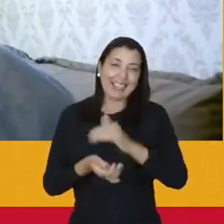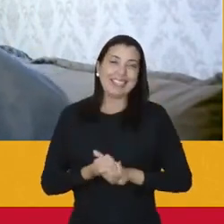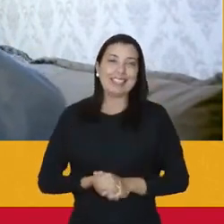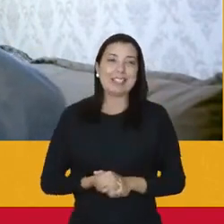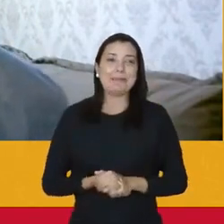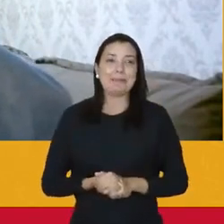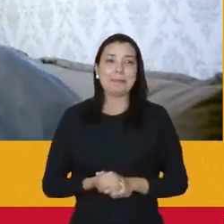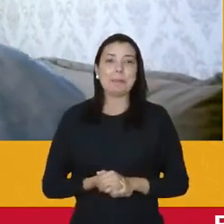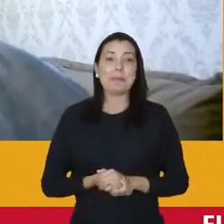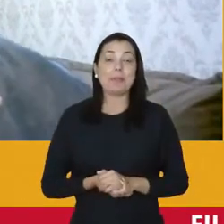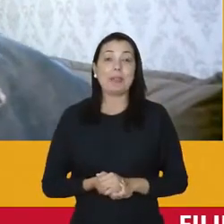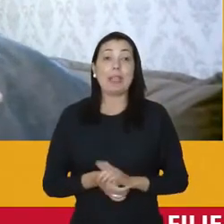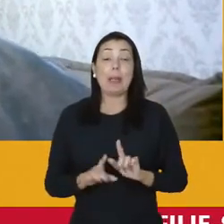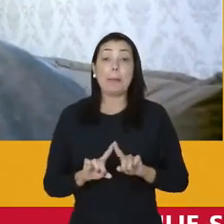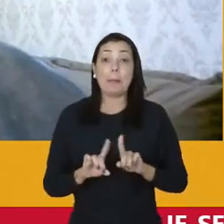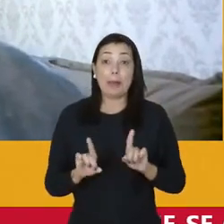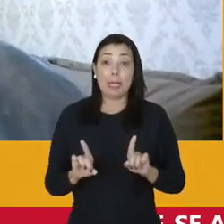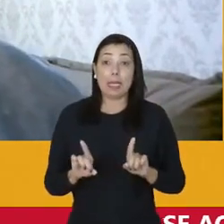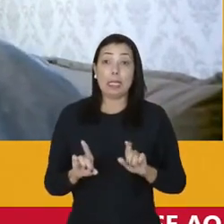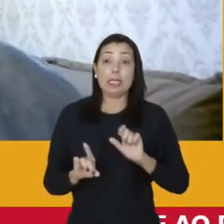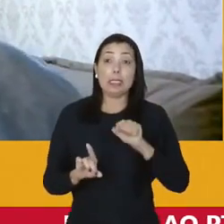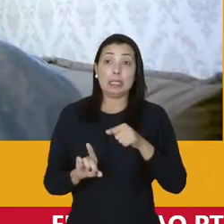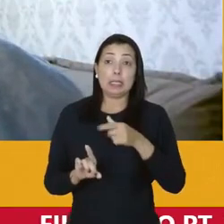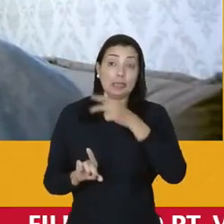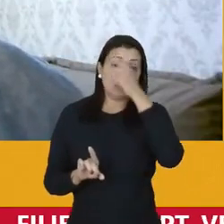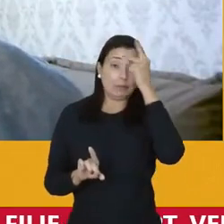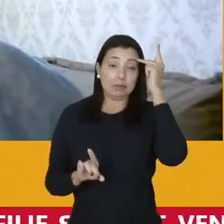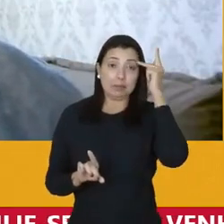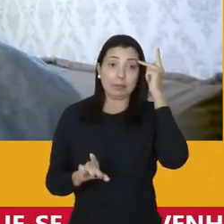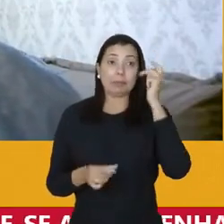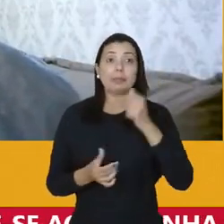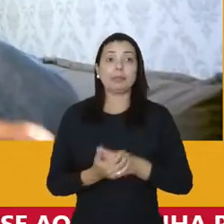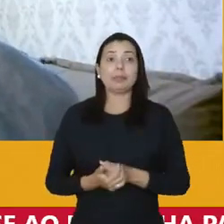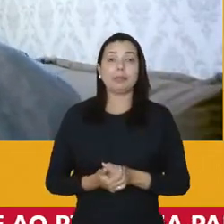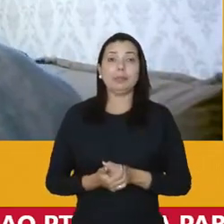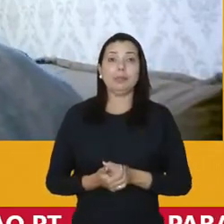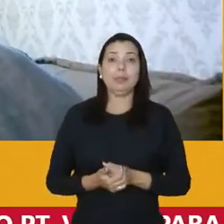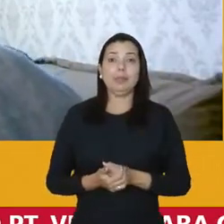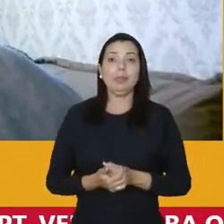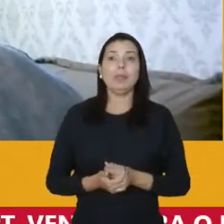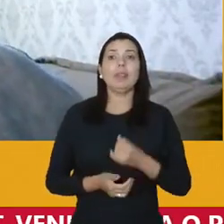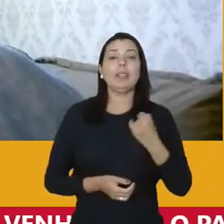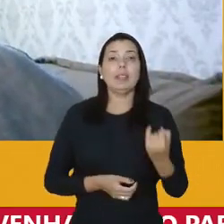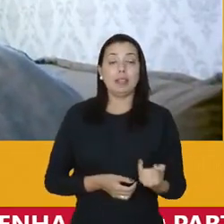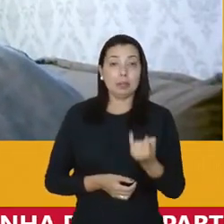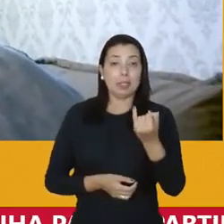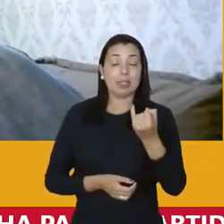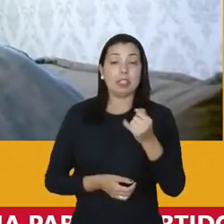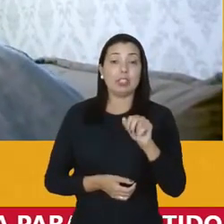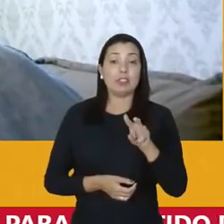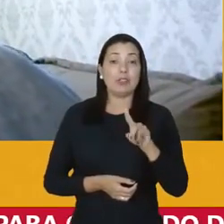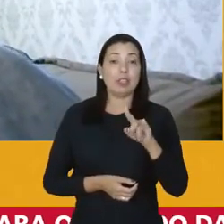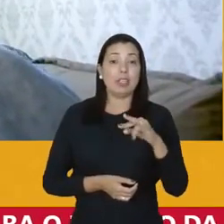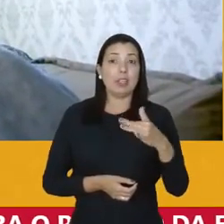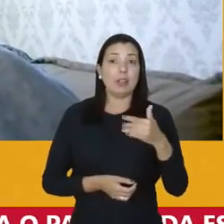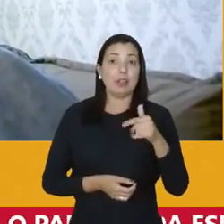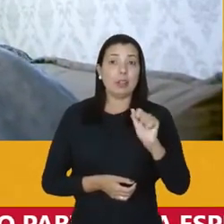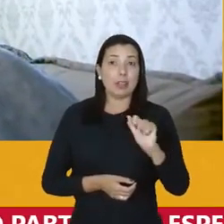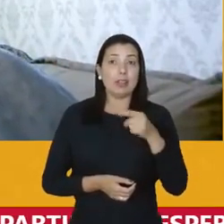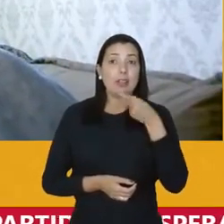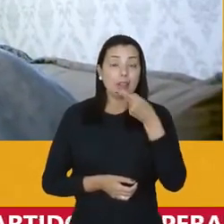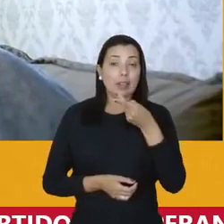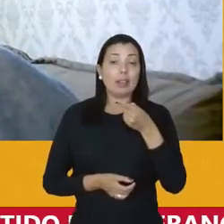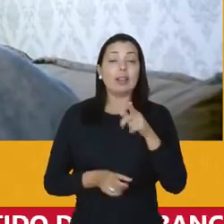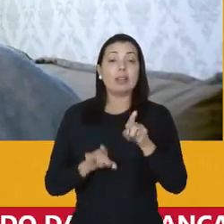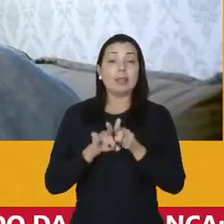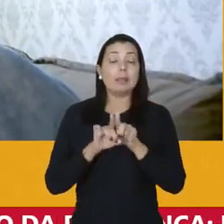Pois é. Mas aí, pessoal, é importante, Verônica, você falar sobre